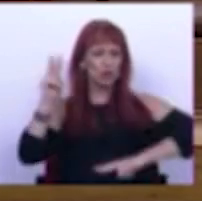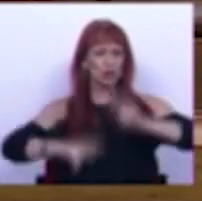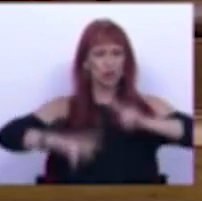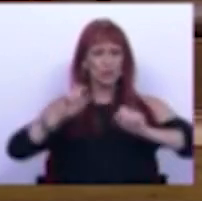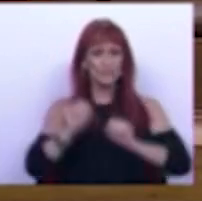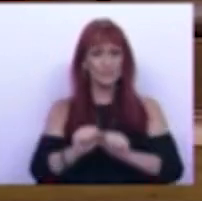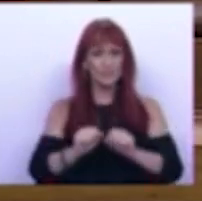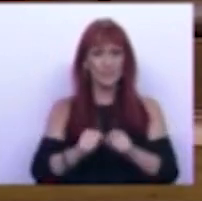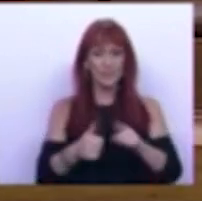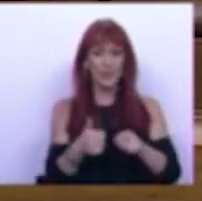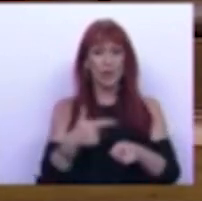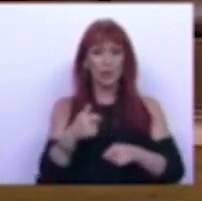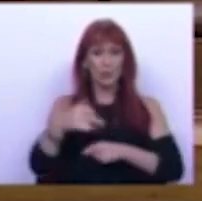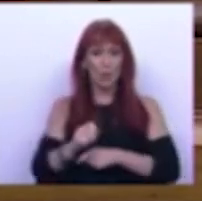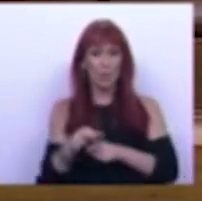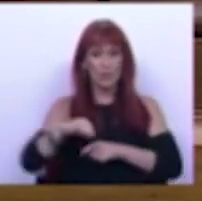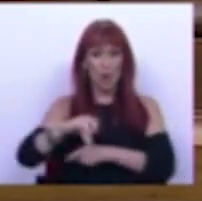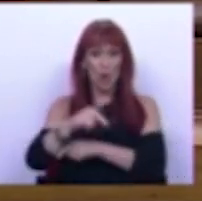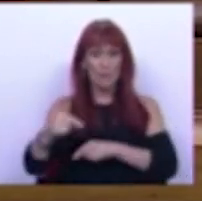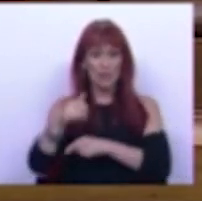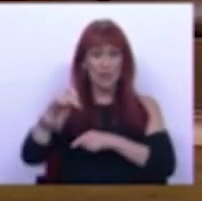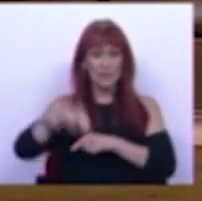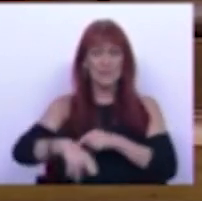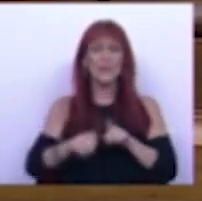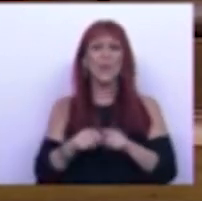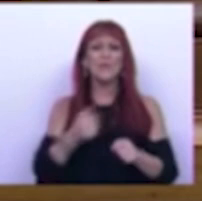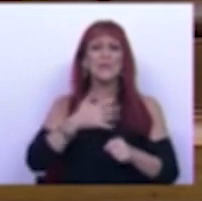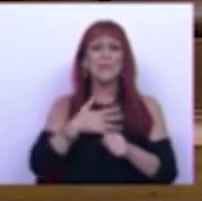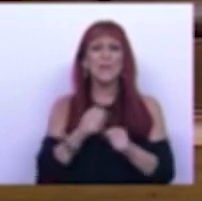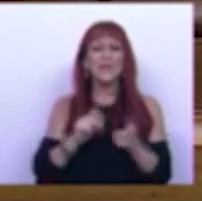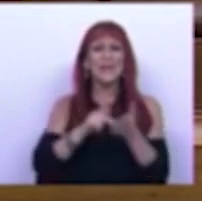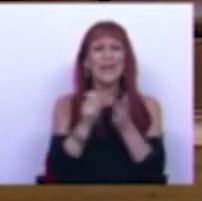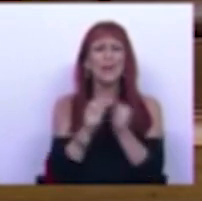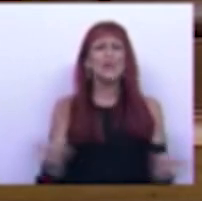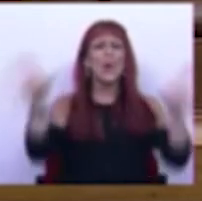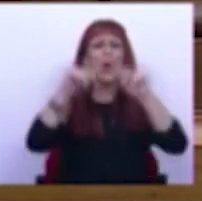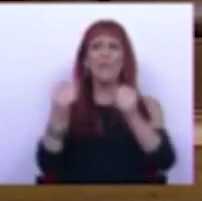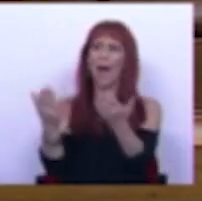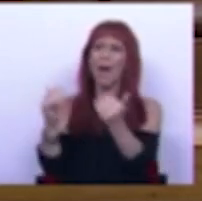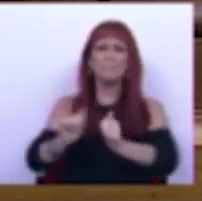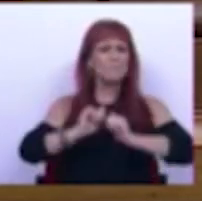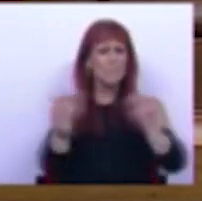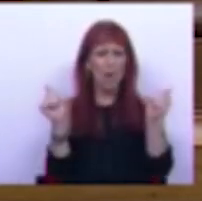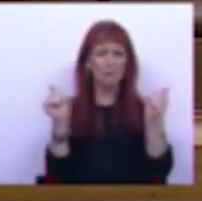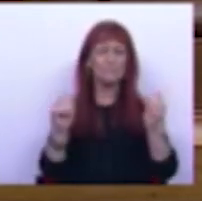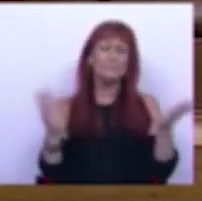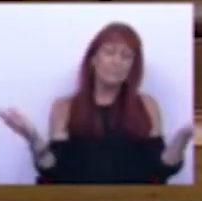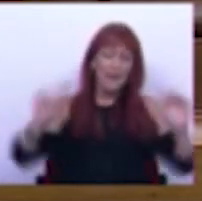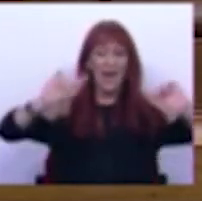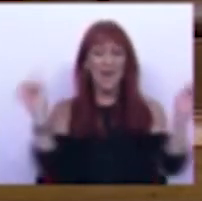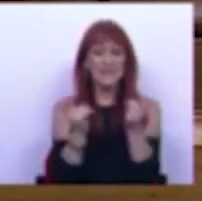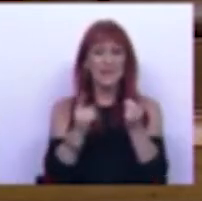das stock options para as startups tecnológicas, tornando-o ainda mais atrativo. Em síntese,